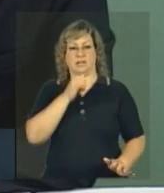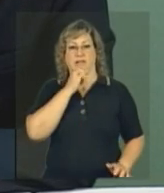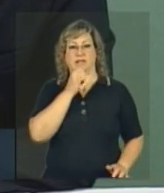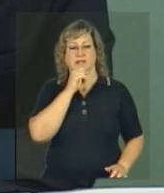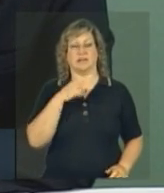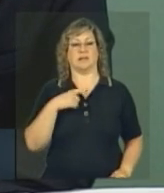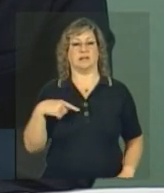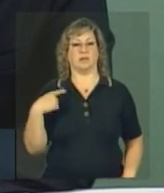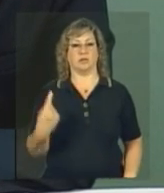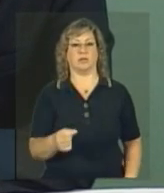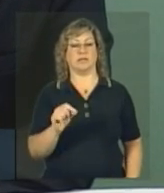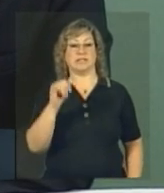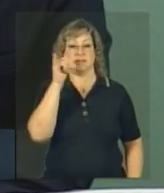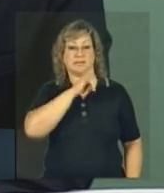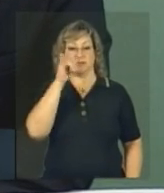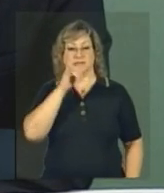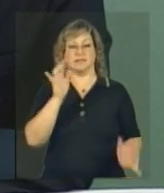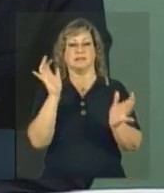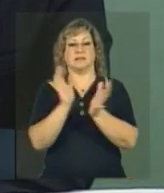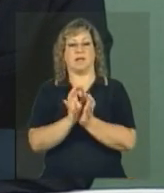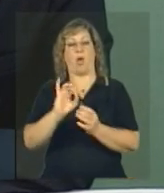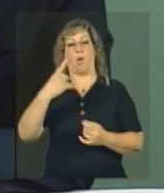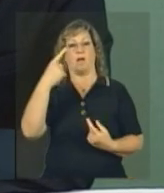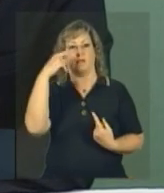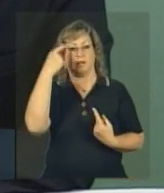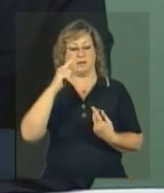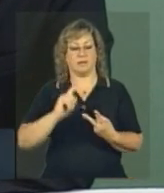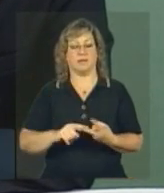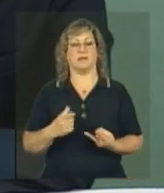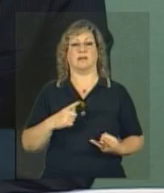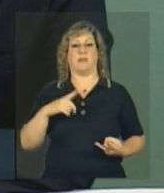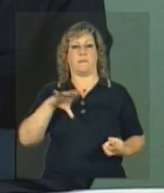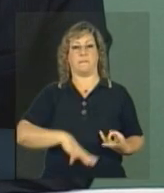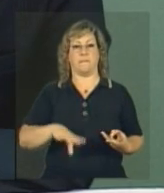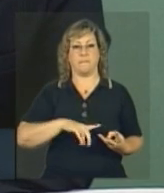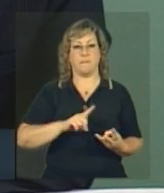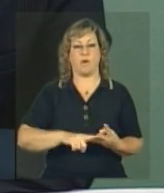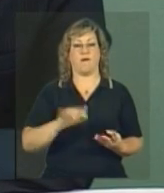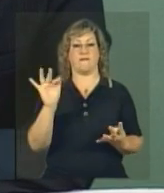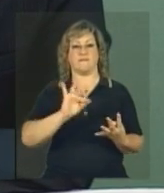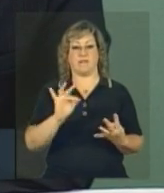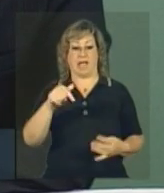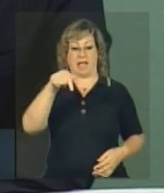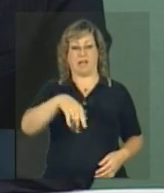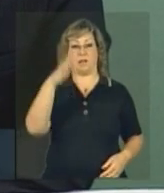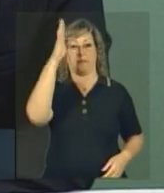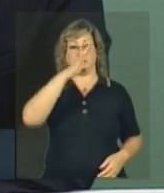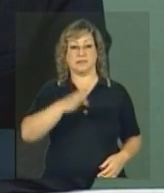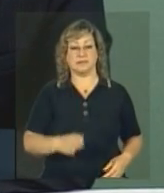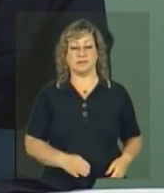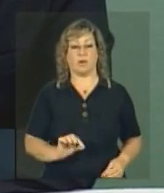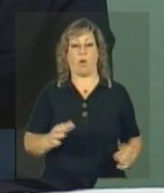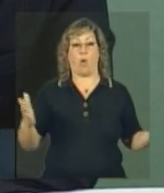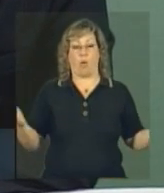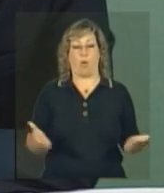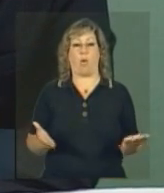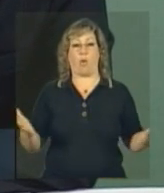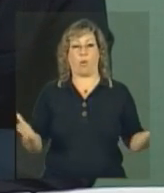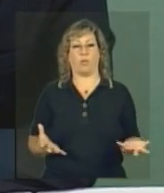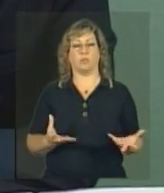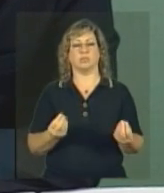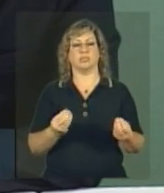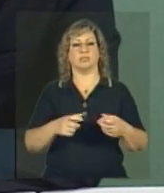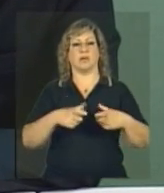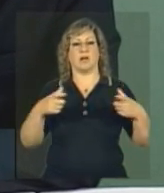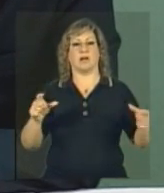subsidiárias italianas, ou espanholas, ou portuguesas, ou francesas no Brasil, hoje é muito grande.